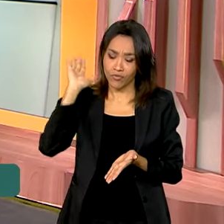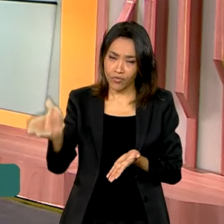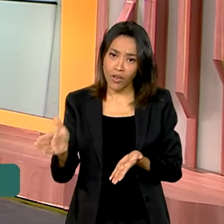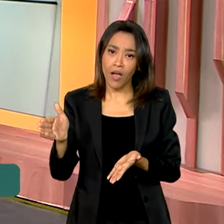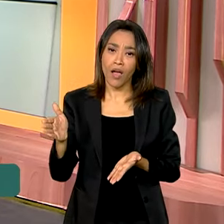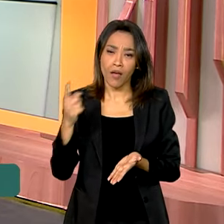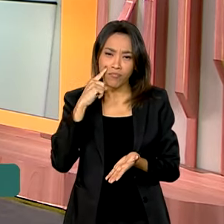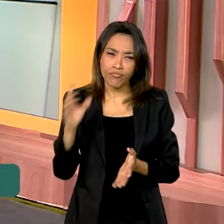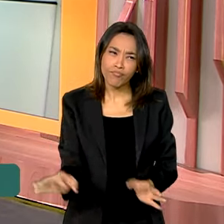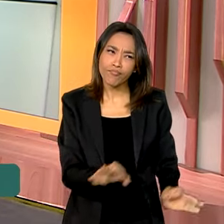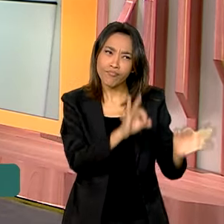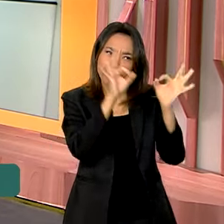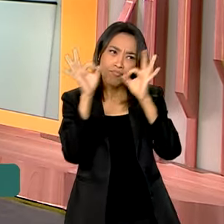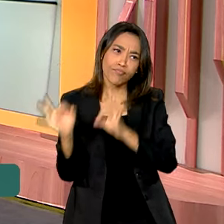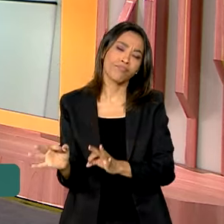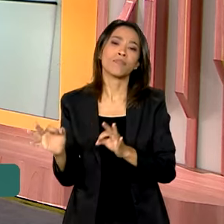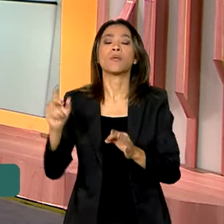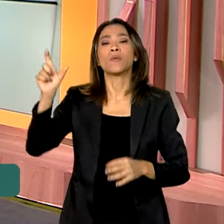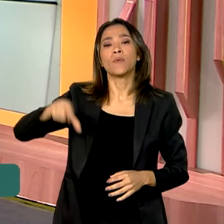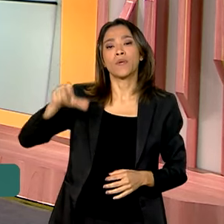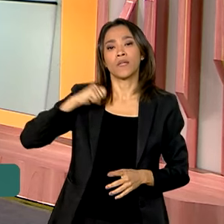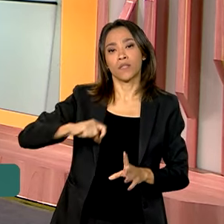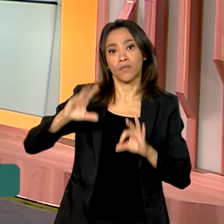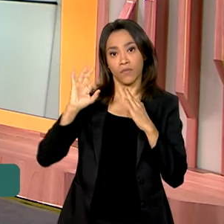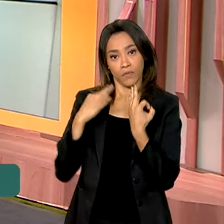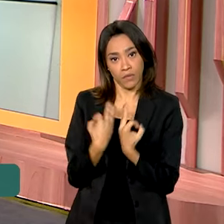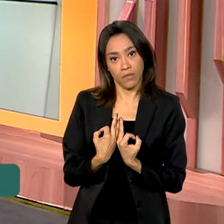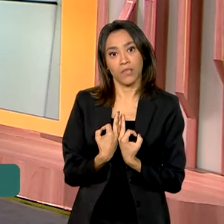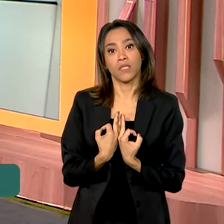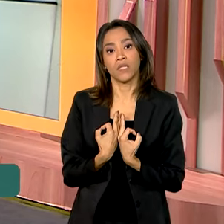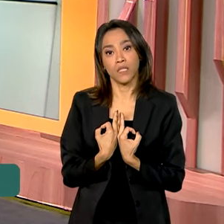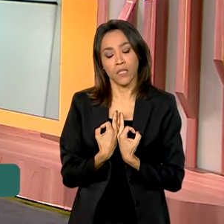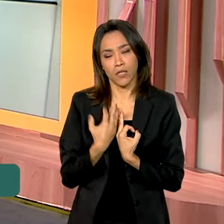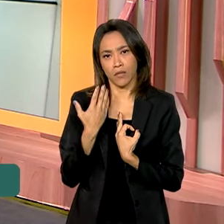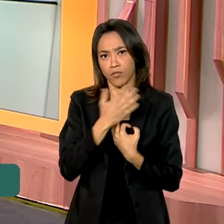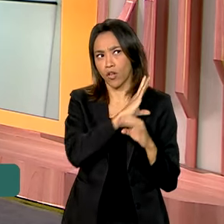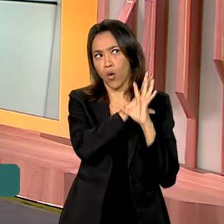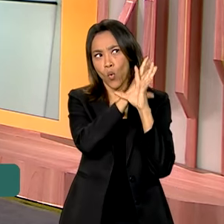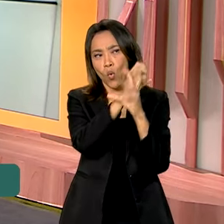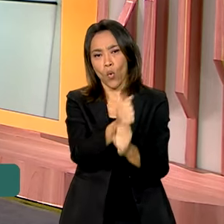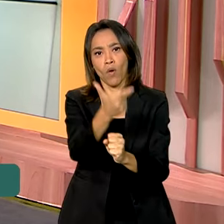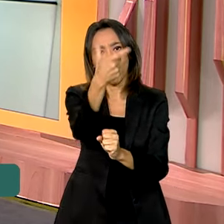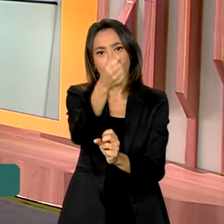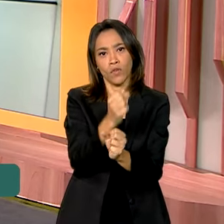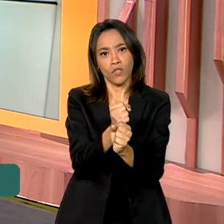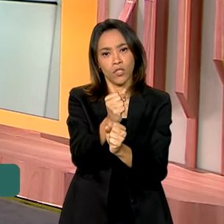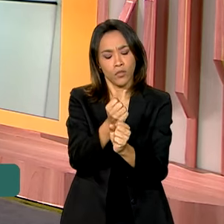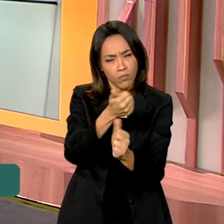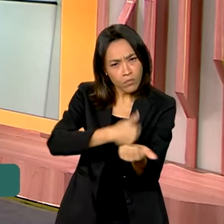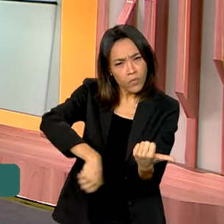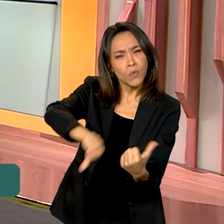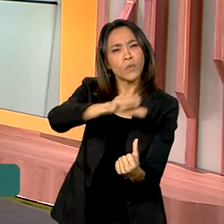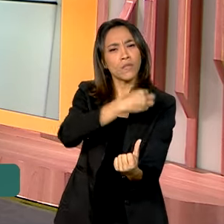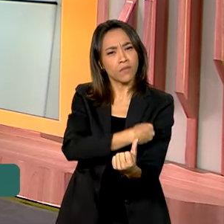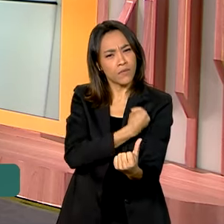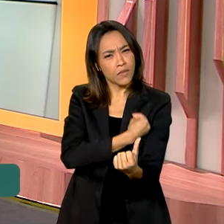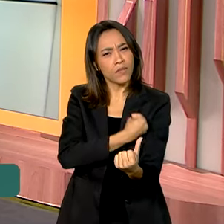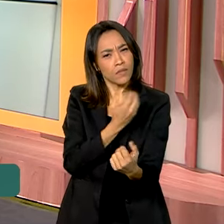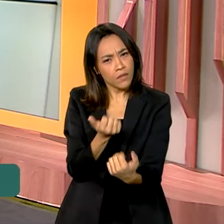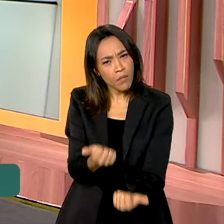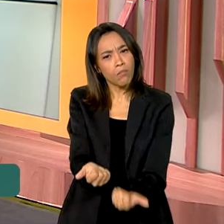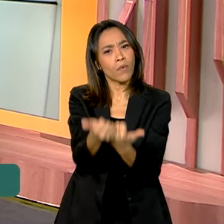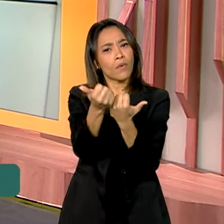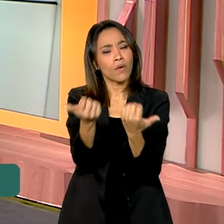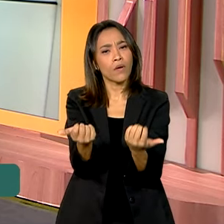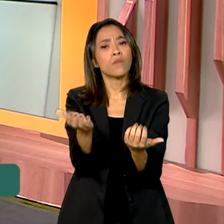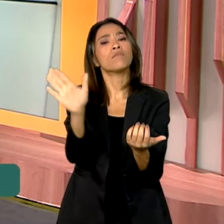reportagem, o Bolsa Família, que foi criado há mais de 20 anos, transforma vidas, salva, transforma vidas. Eu